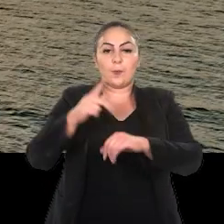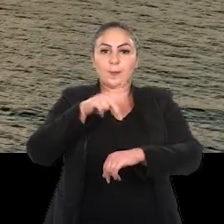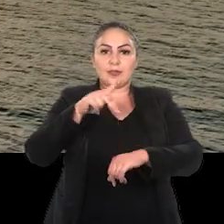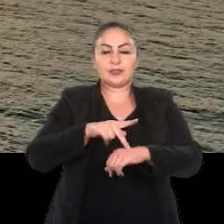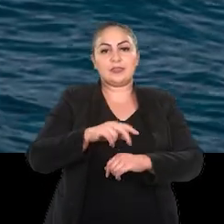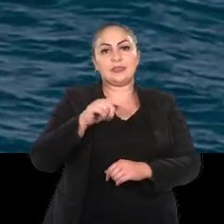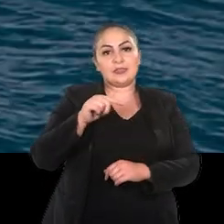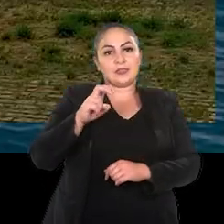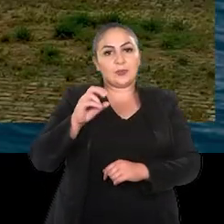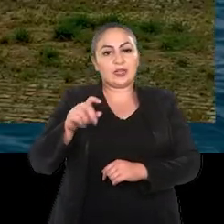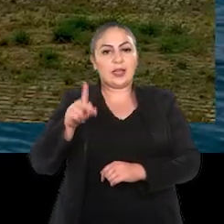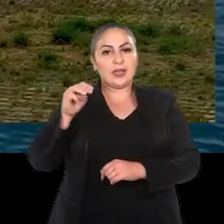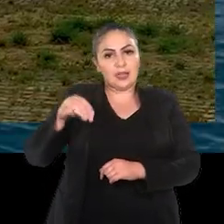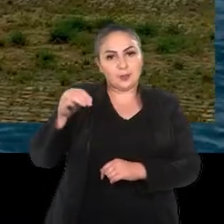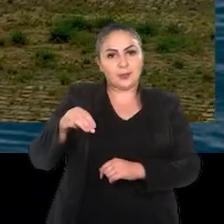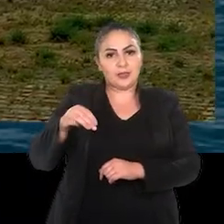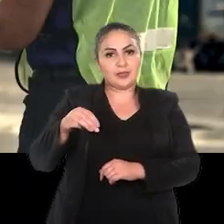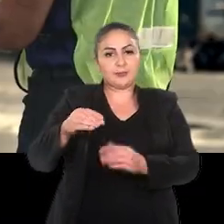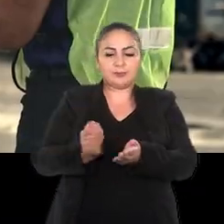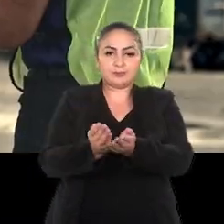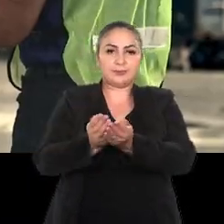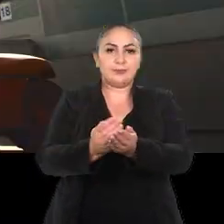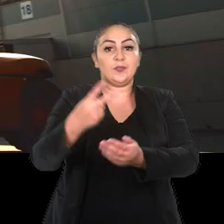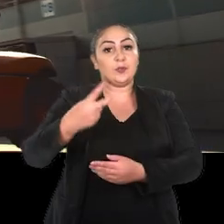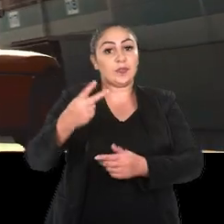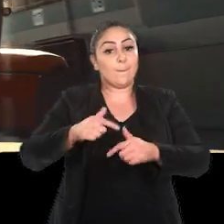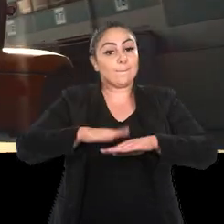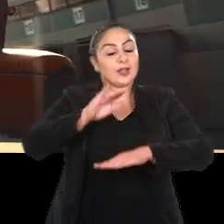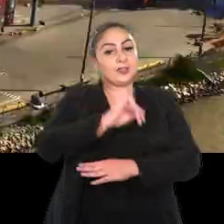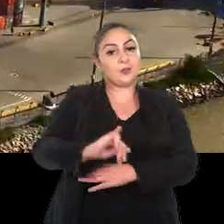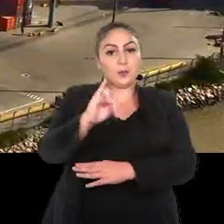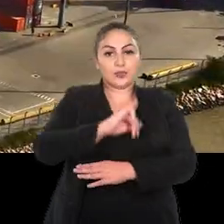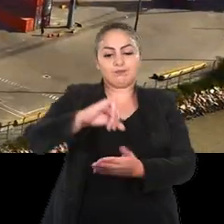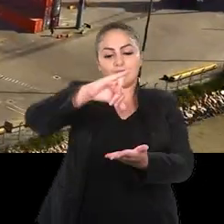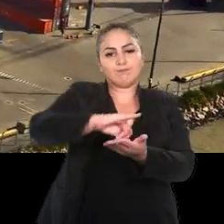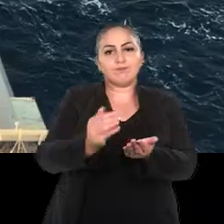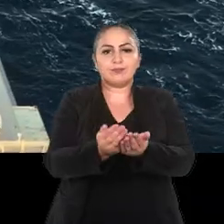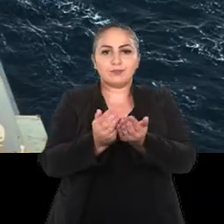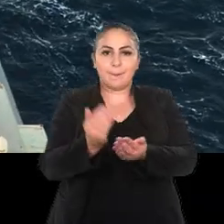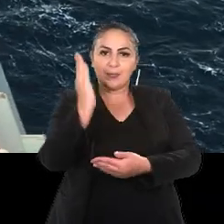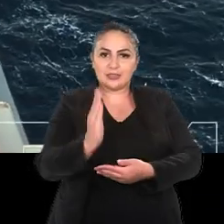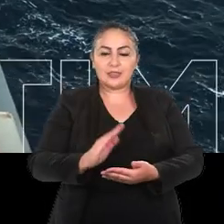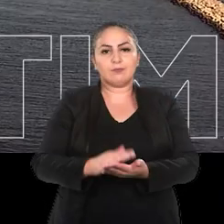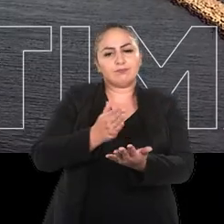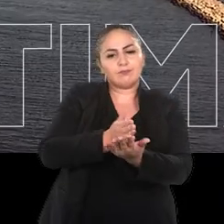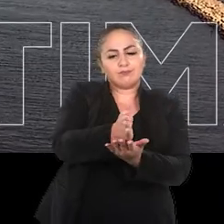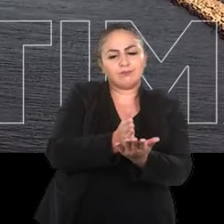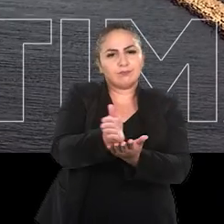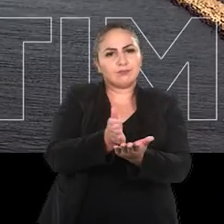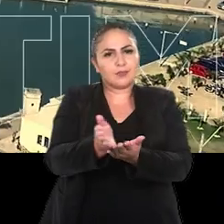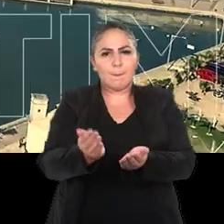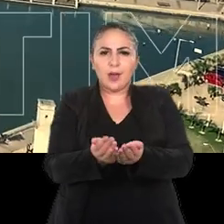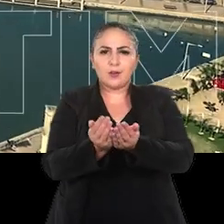quilômetros de hidrovias navegáveis e pelo segundo mais importante porto brasileiro, com rotas marítimas para